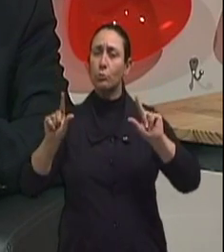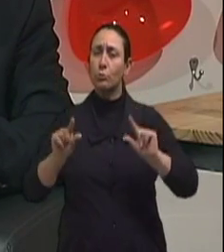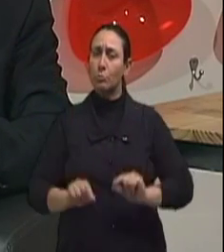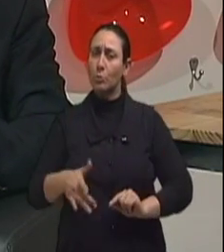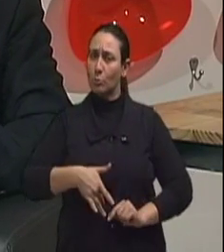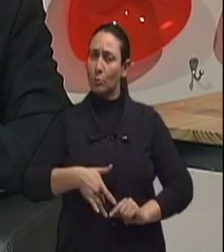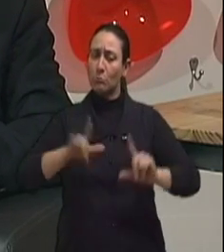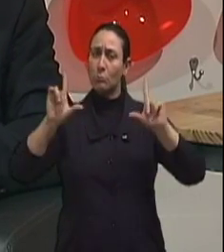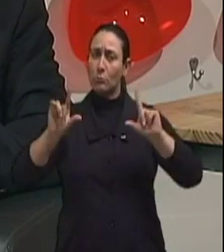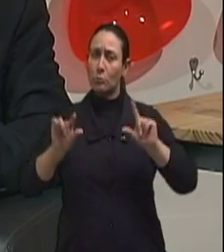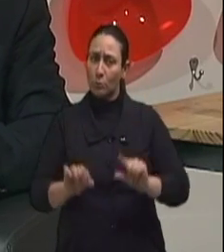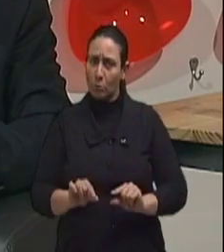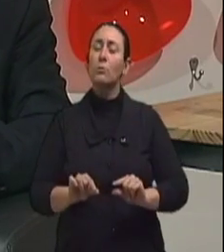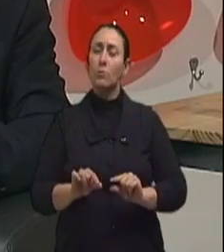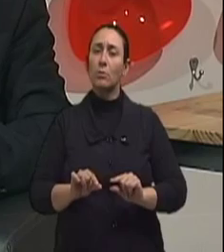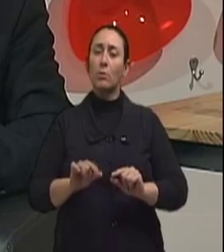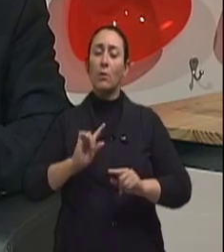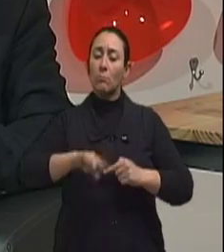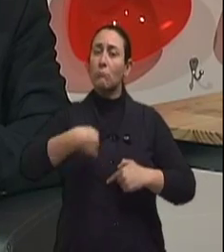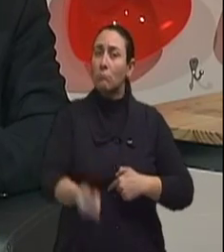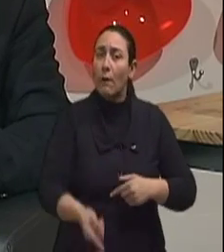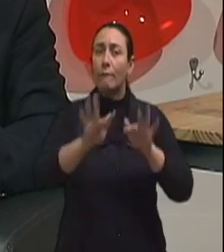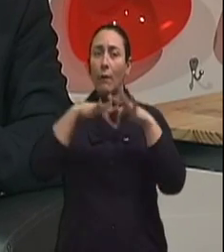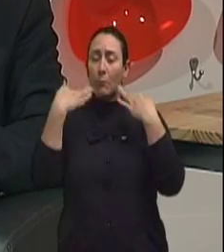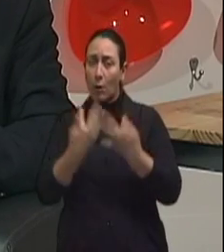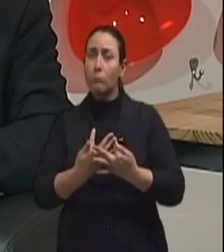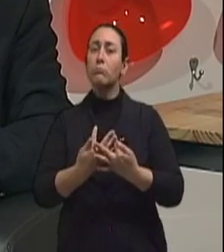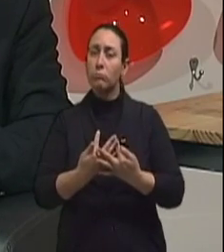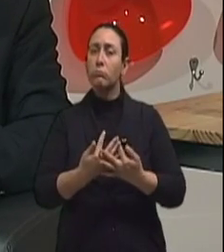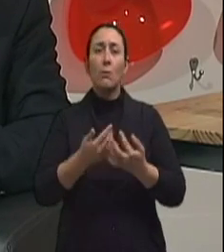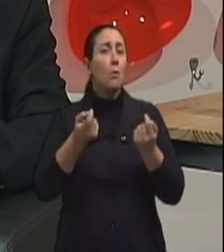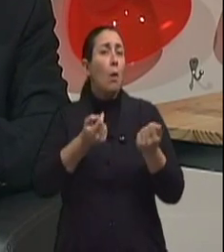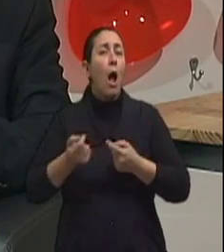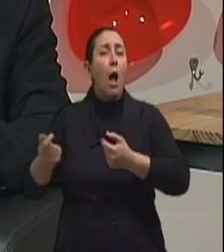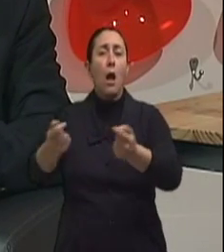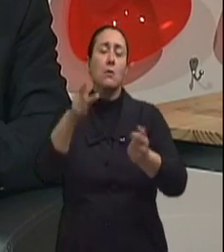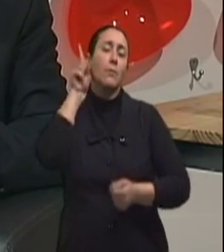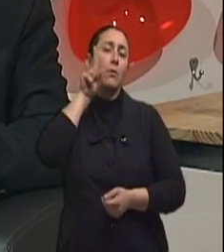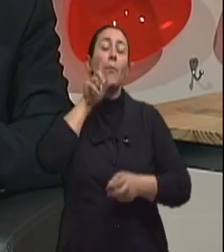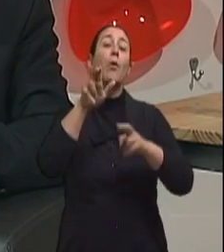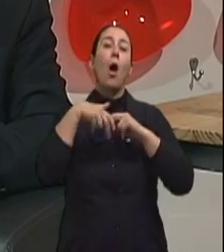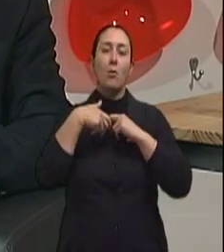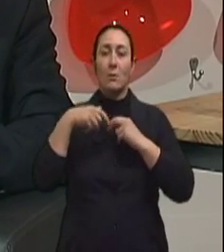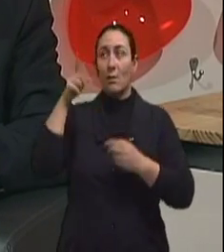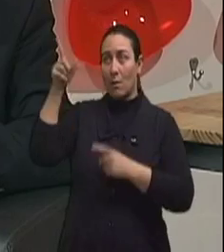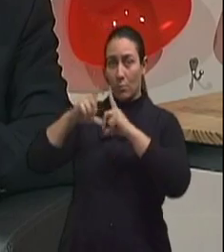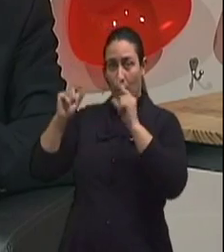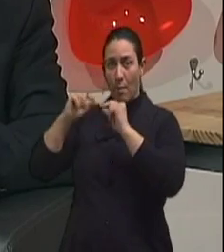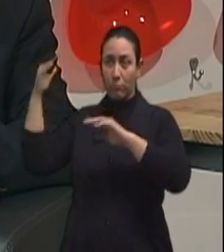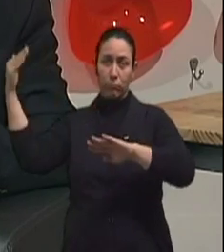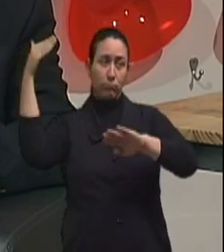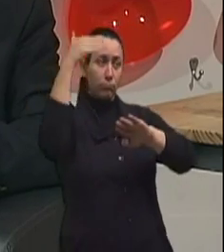fica lá e na segunda geração já é quase igual à população americana. Por quê? Porque o imigrante vai adotando a